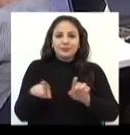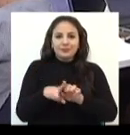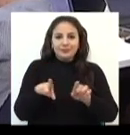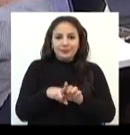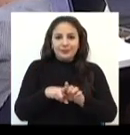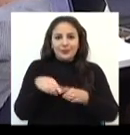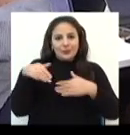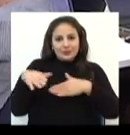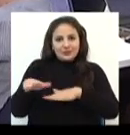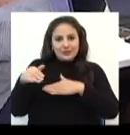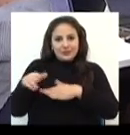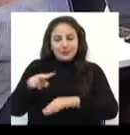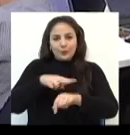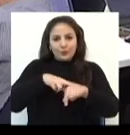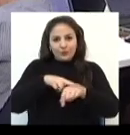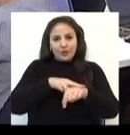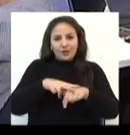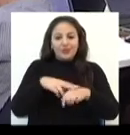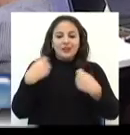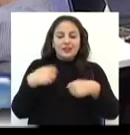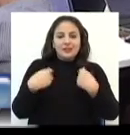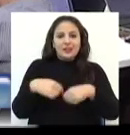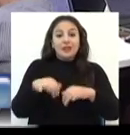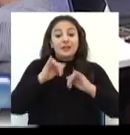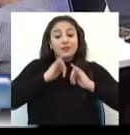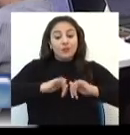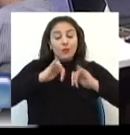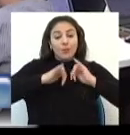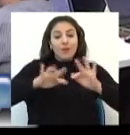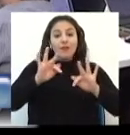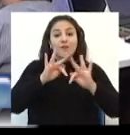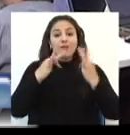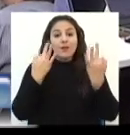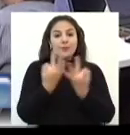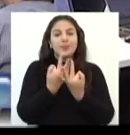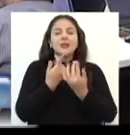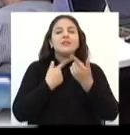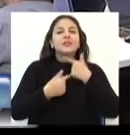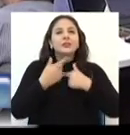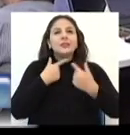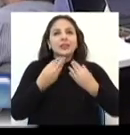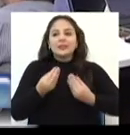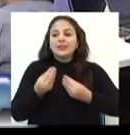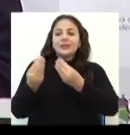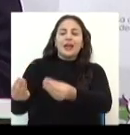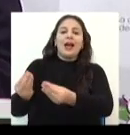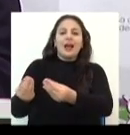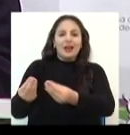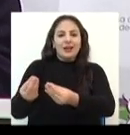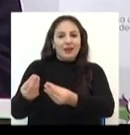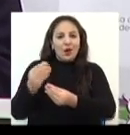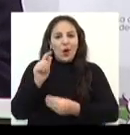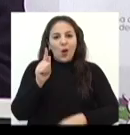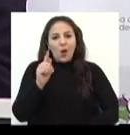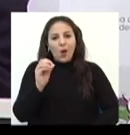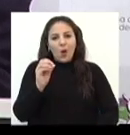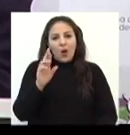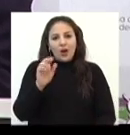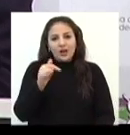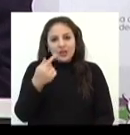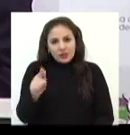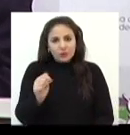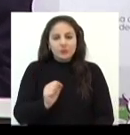atenção de todos para a necessidade de informar a família sobre o desejo de doar órgãos. Conforme o vereador,